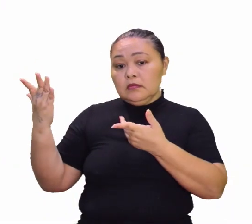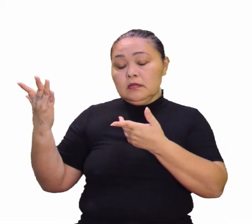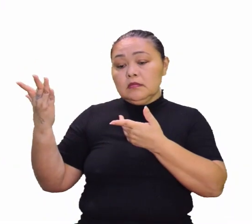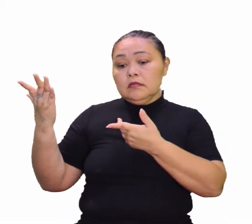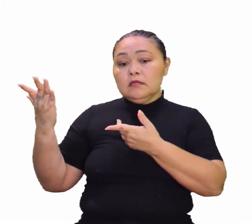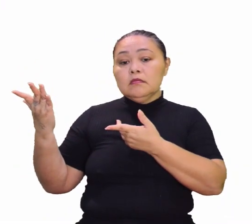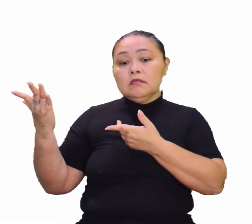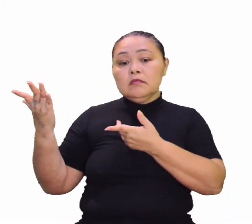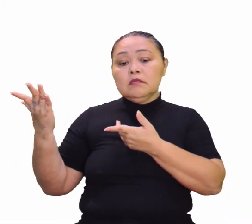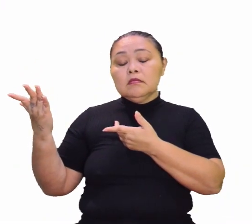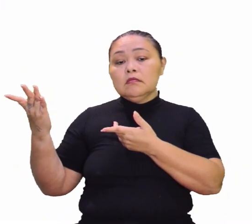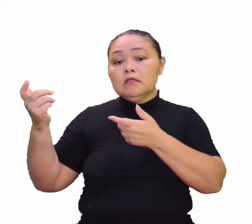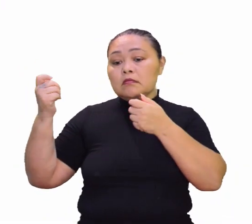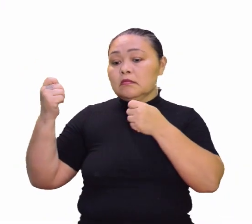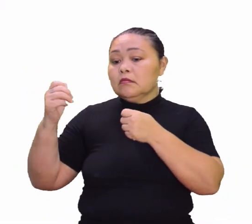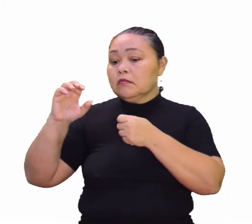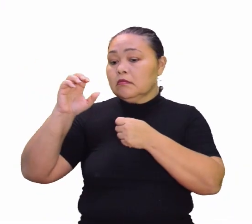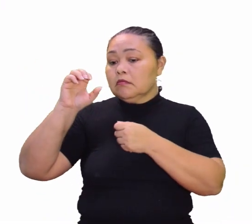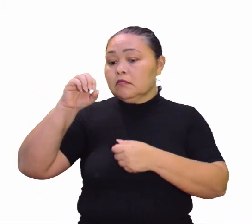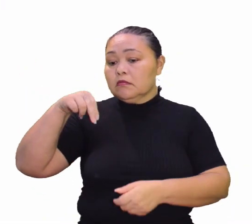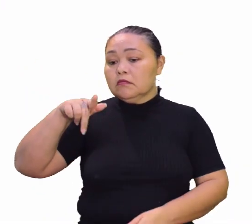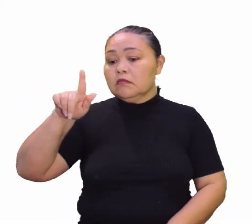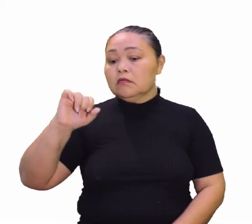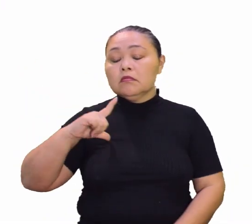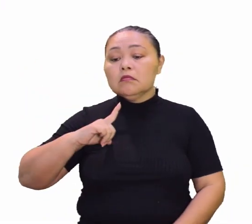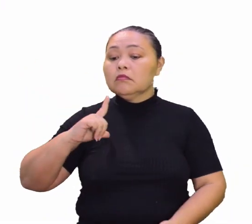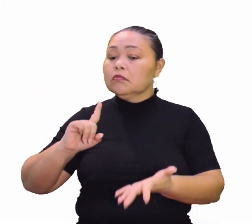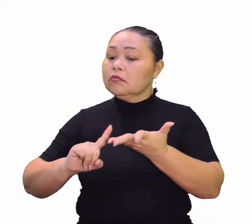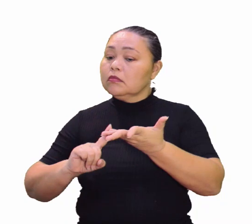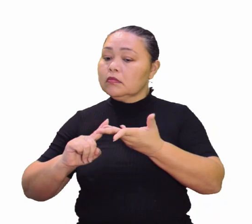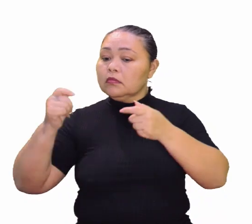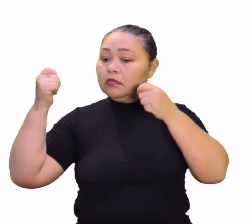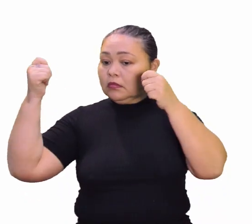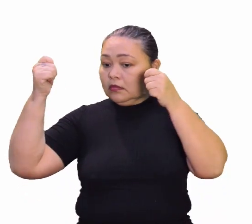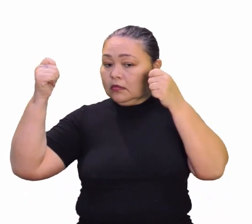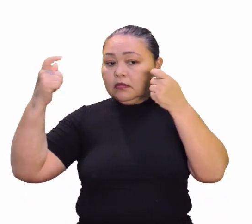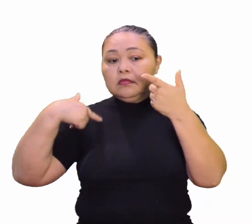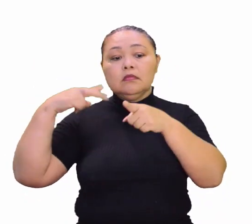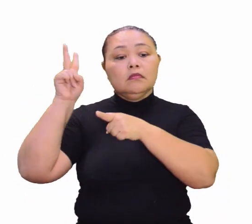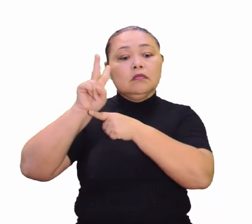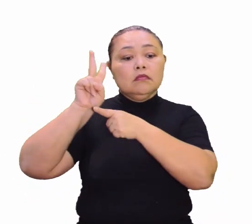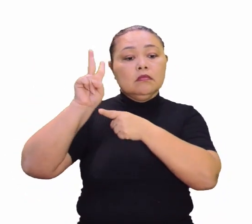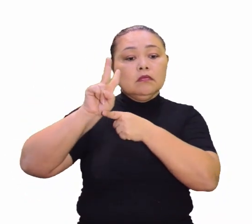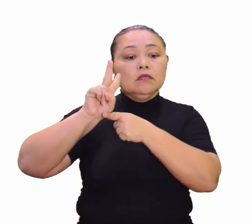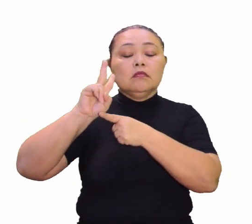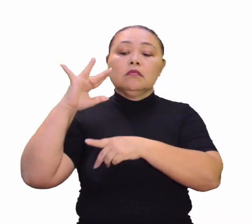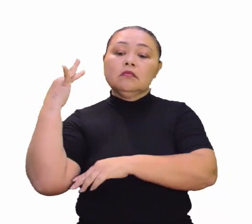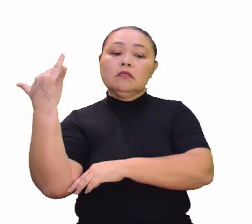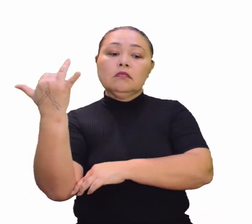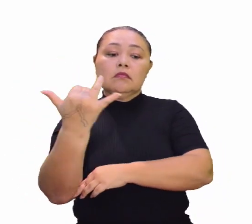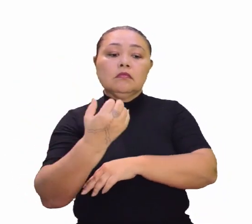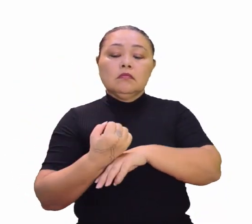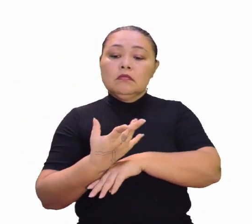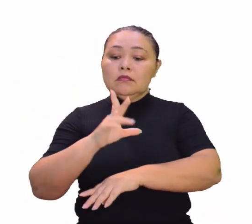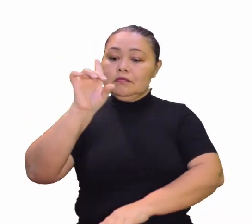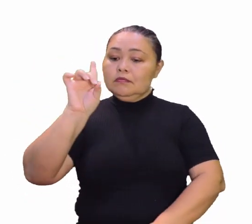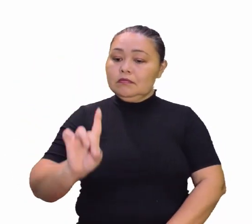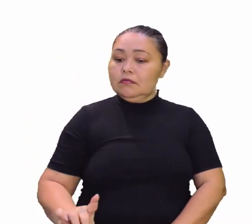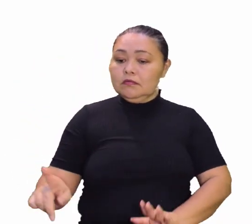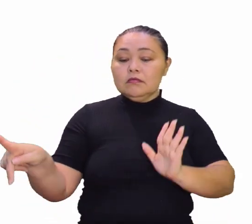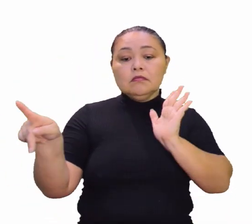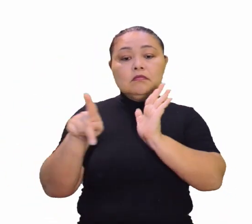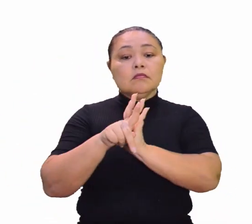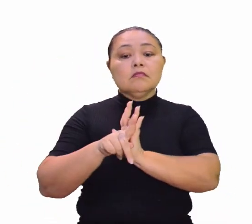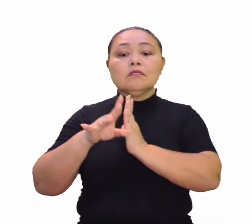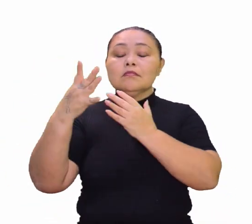Olha aí, então, essas ONGs fazem várias campanhas, preencher a natureza, cultive seus direitos,